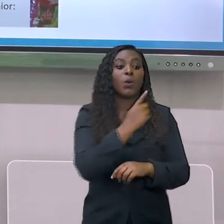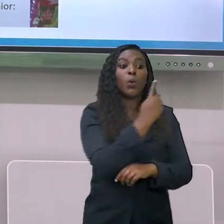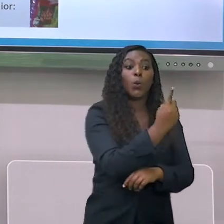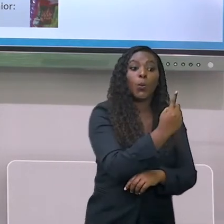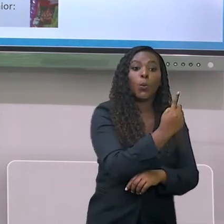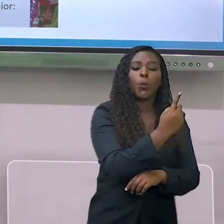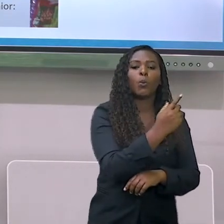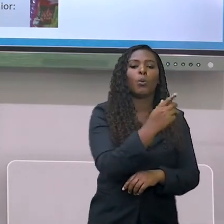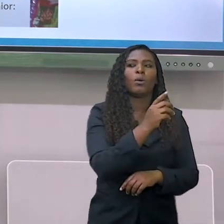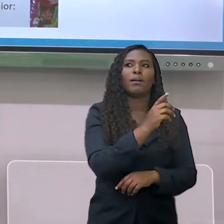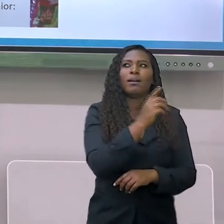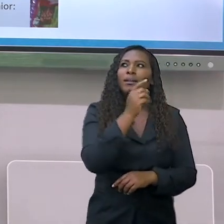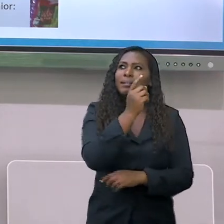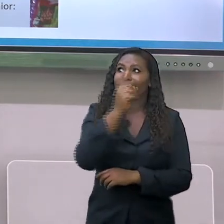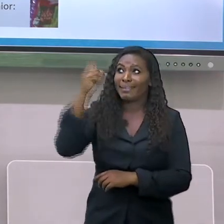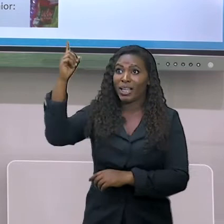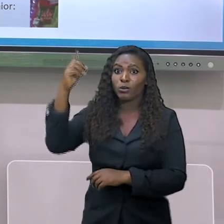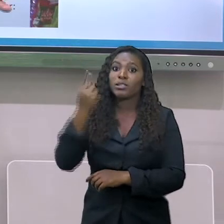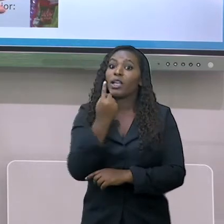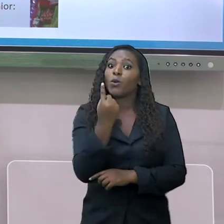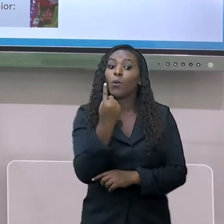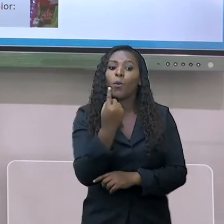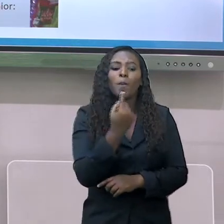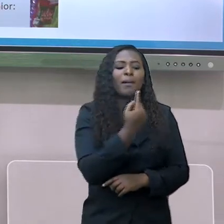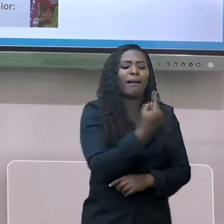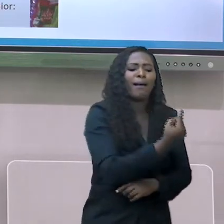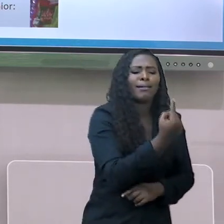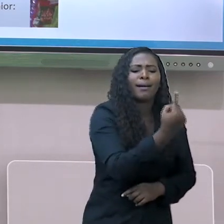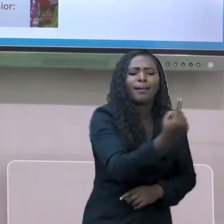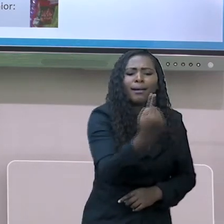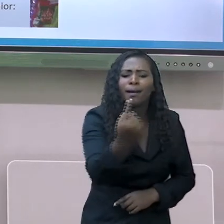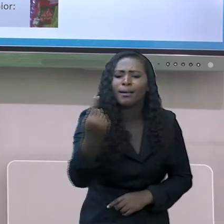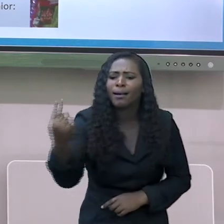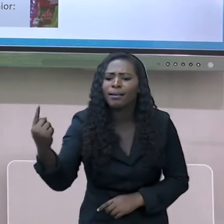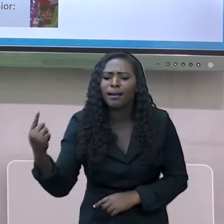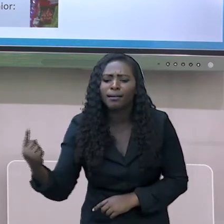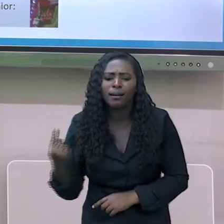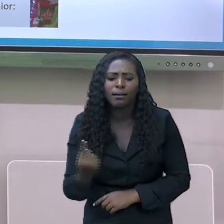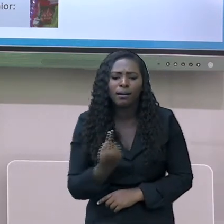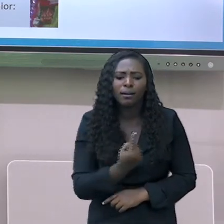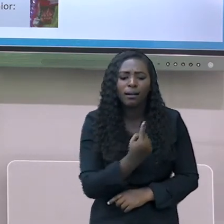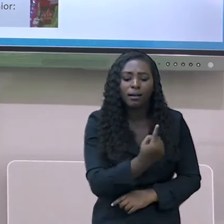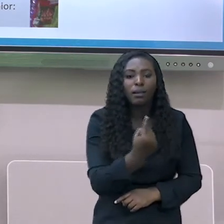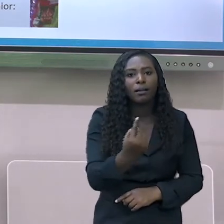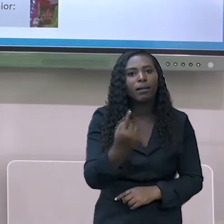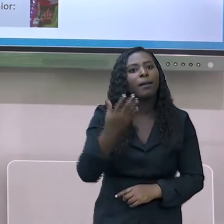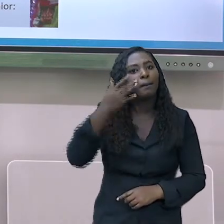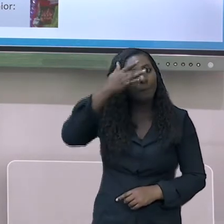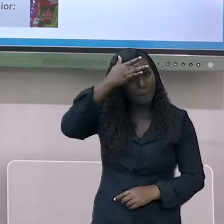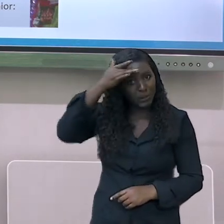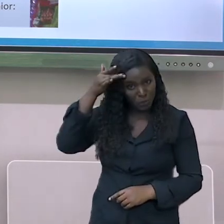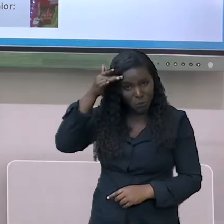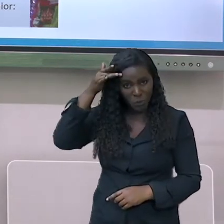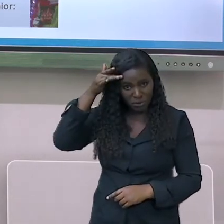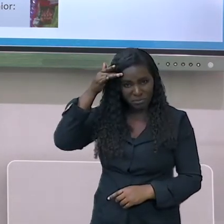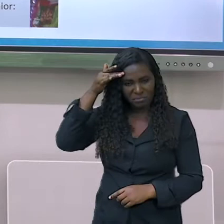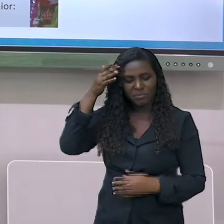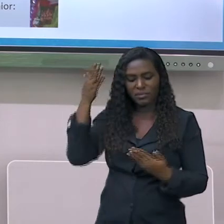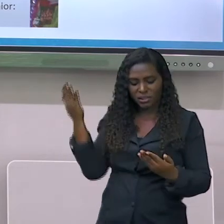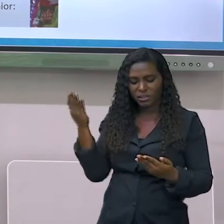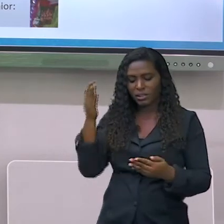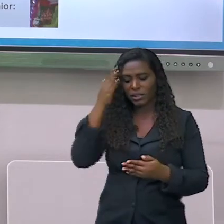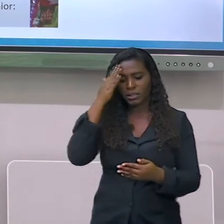o número de devotos é o número de divindades, segundo alguns autores. Então, que eu quero